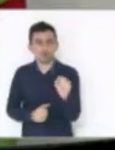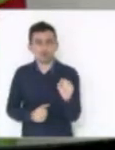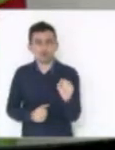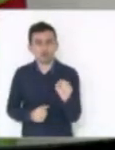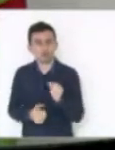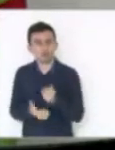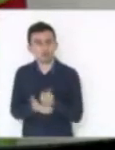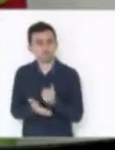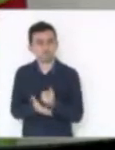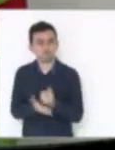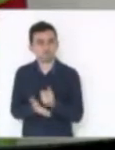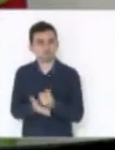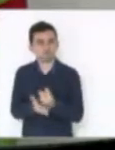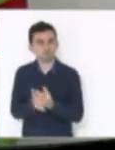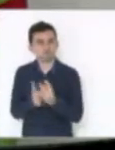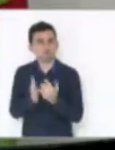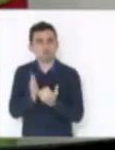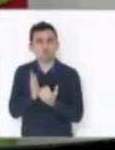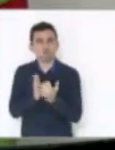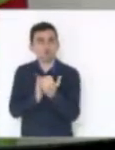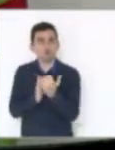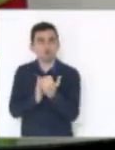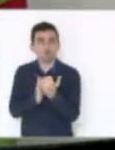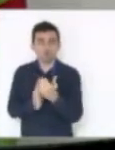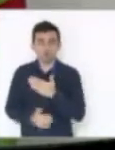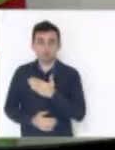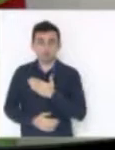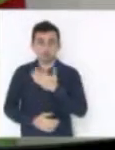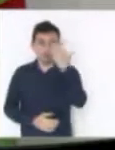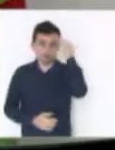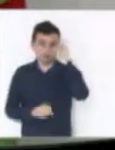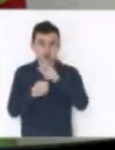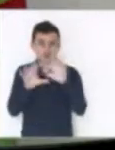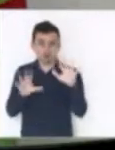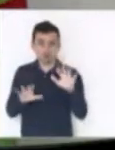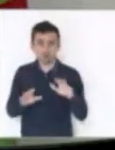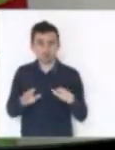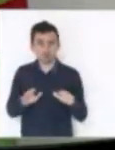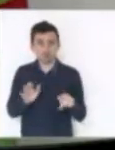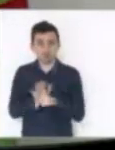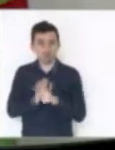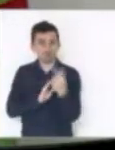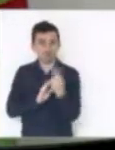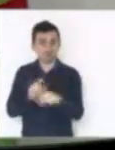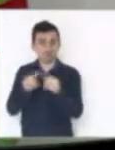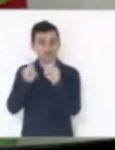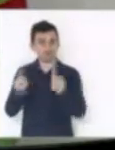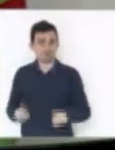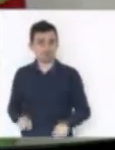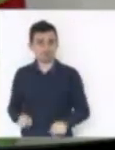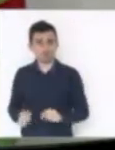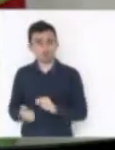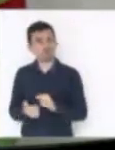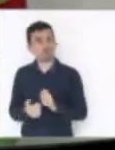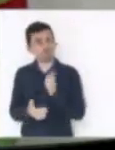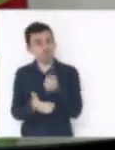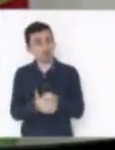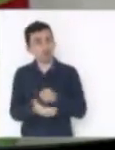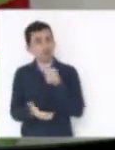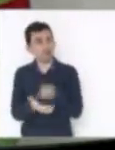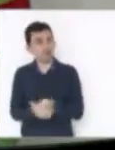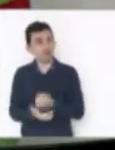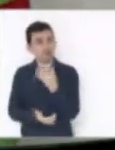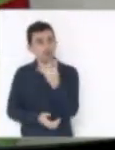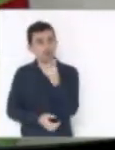sustentando esse superávit? No meu entendimento, o próprio servidor, porque ele está contribuindo com 4